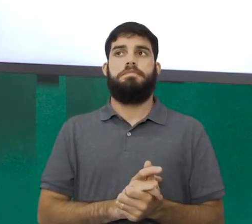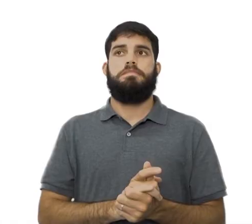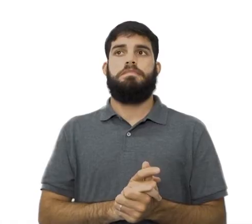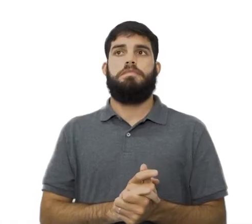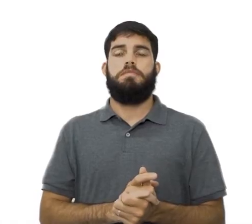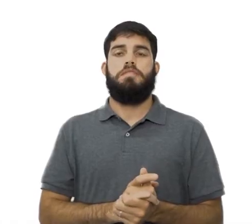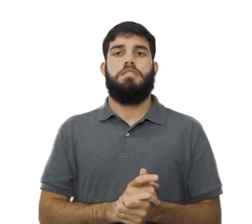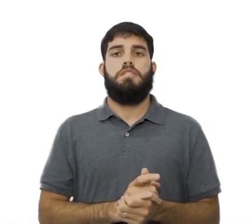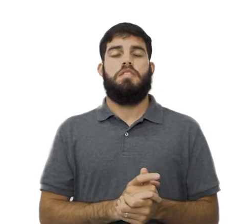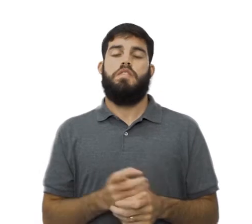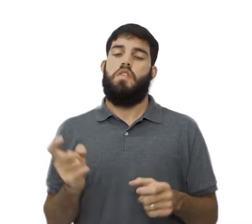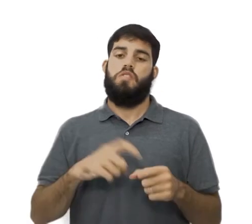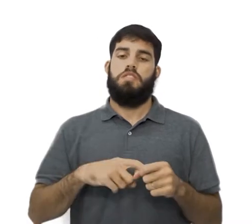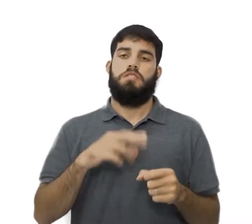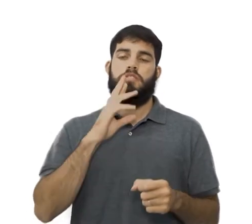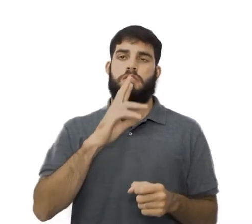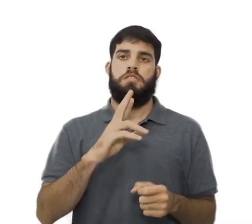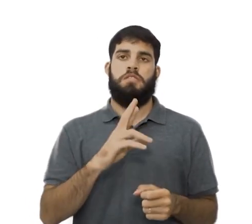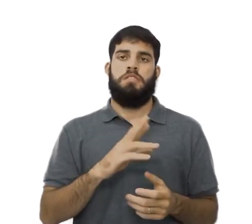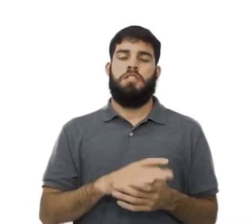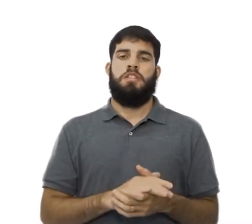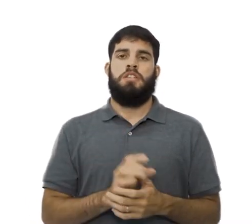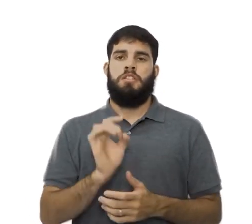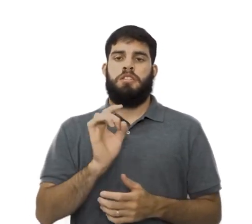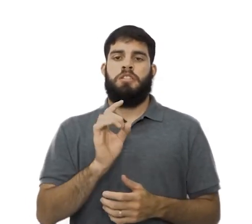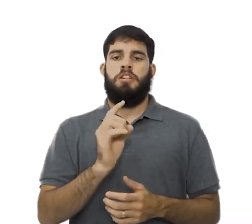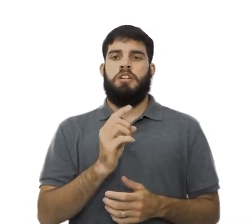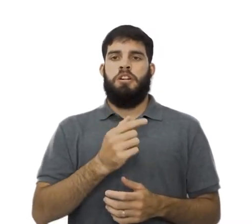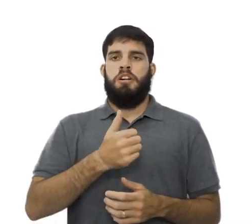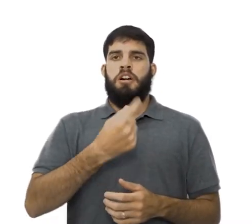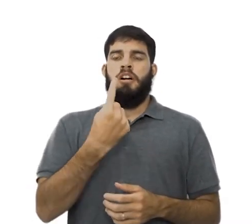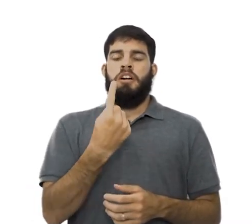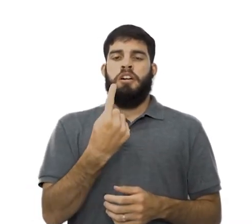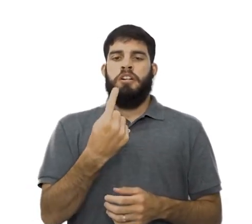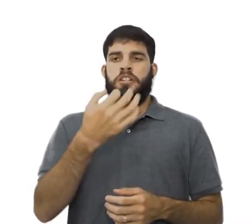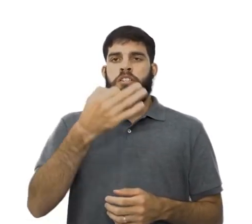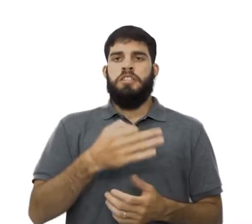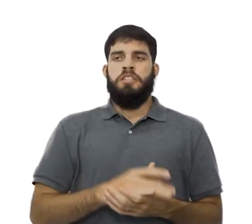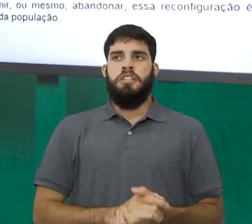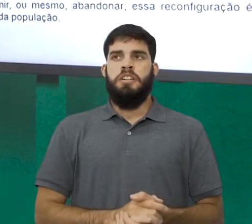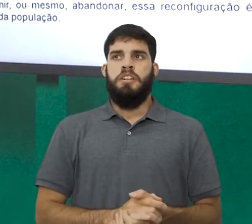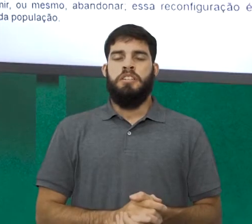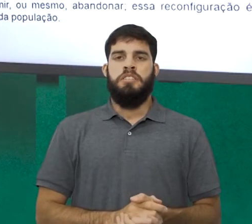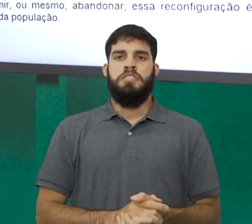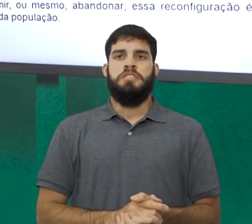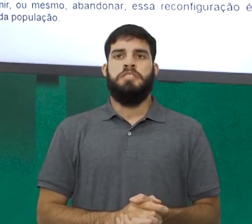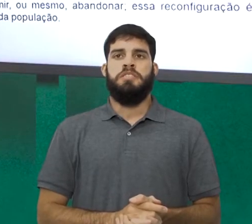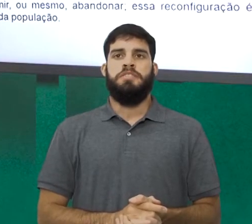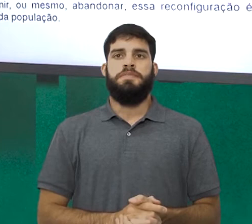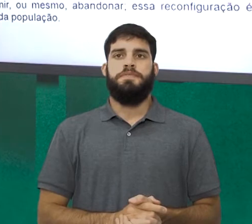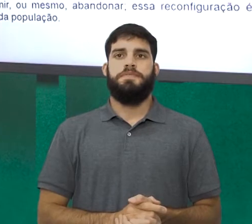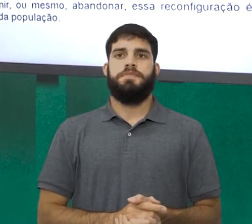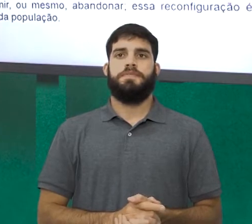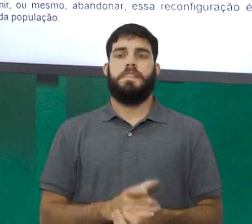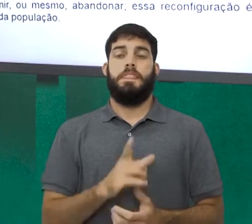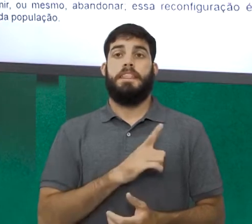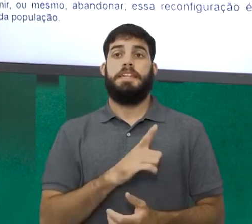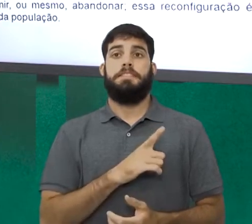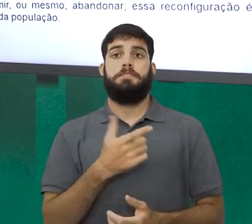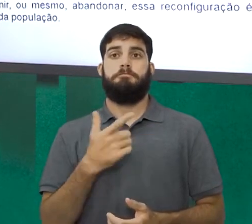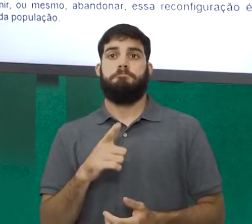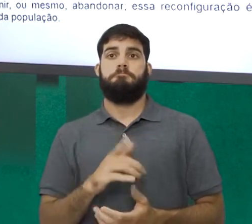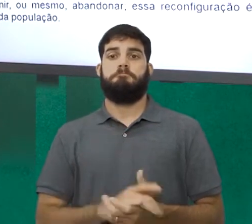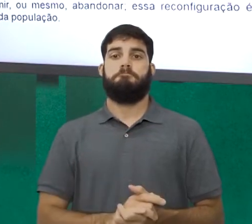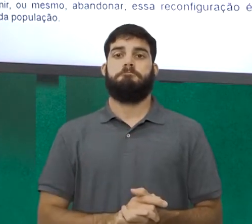Na resposta, portanto, nós vimos que apenas a primeira, a terceira e a quarta são corretas. Há uma outra questão, o espaço urbano é o nosso